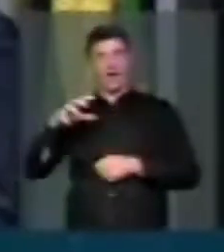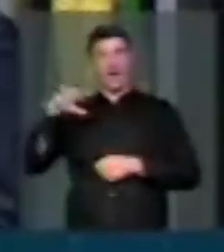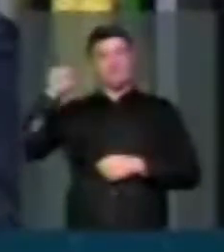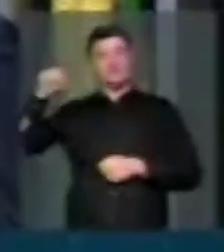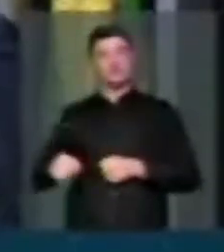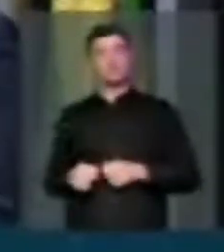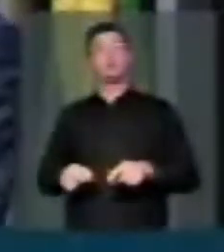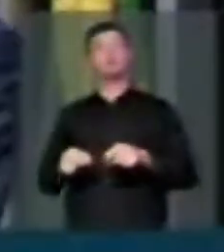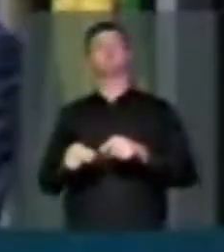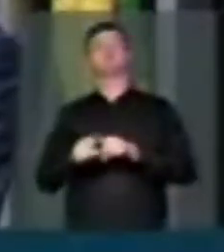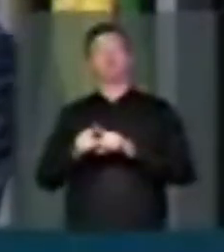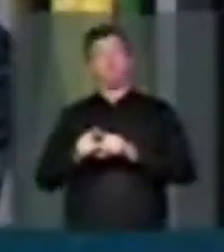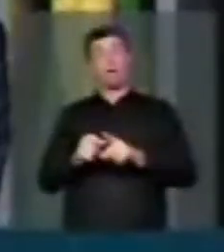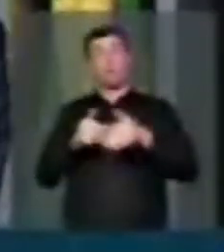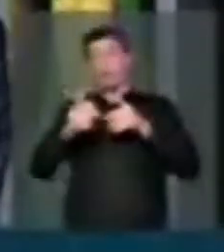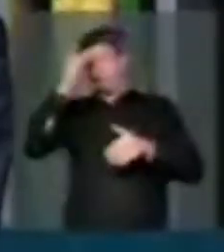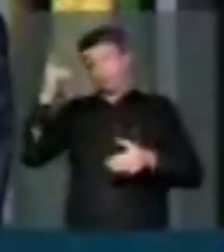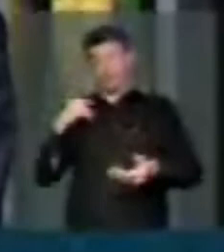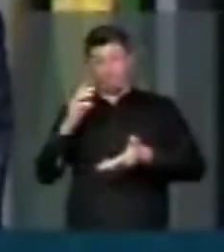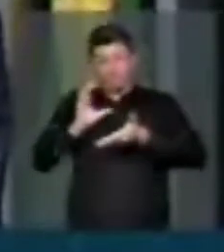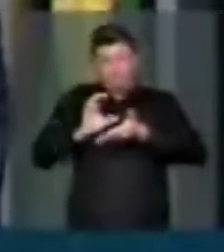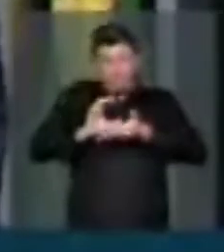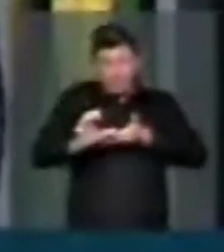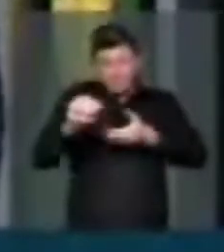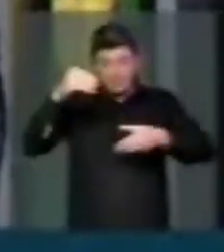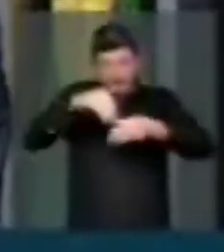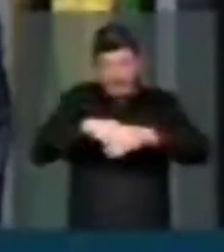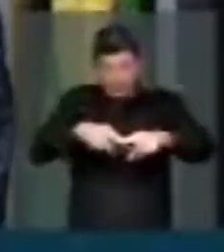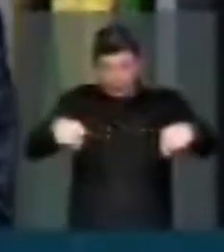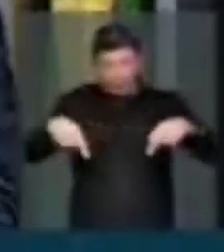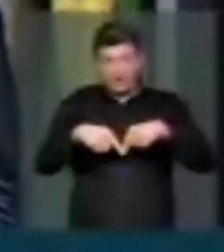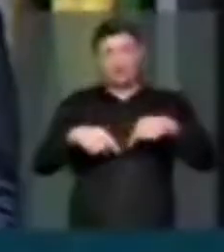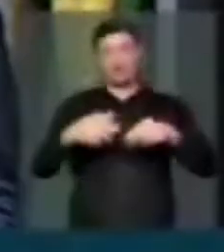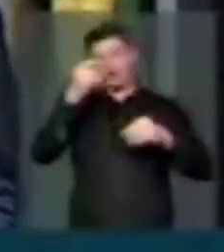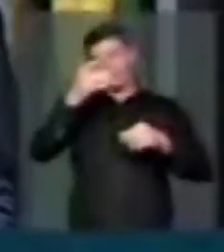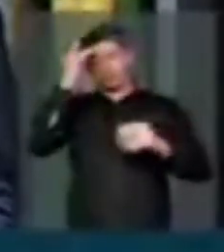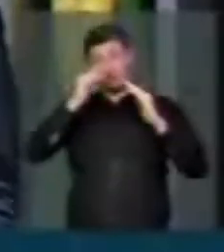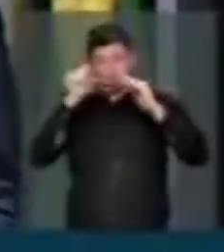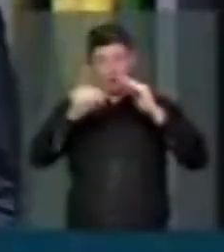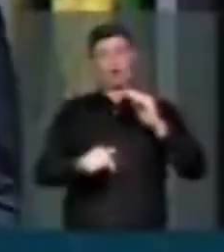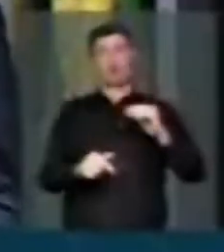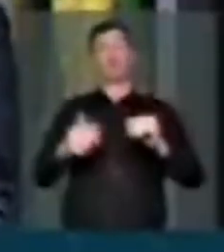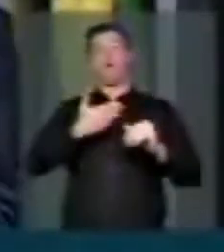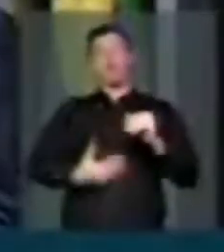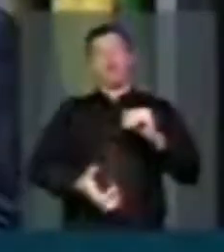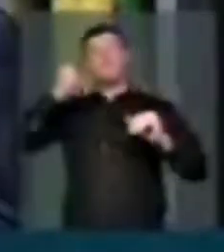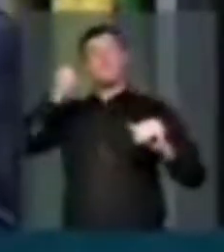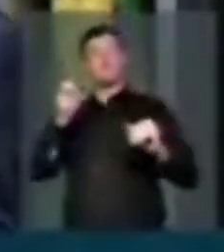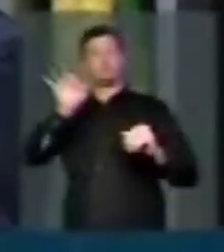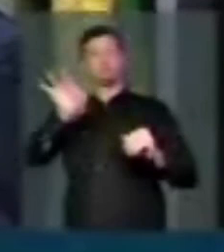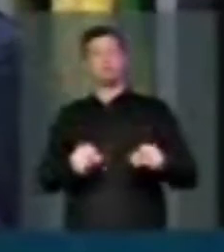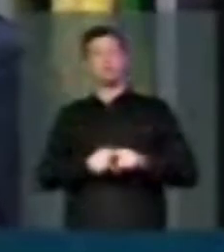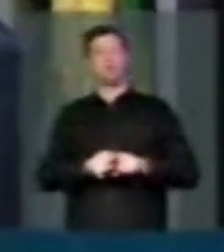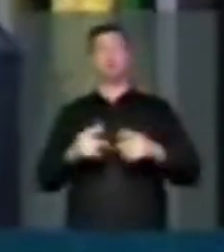incluindo investimentos feitos exclusivamente pelo ocupante do terreno. Por esse motivo, senhor